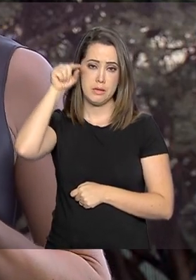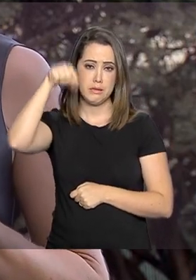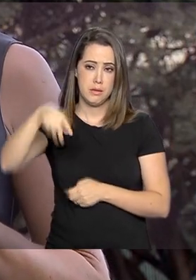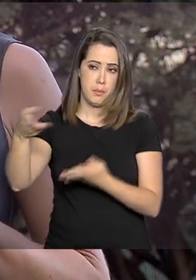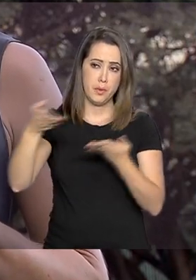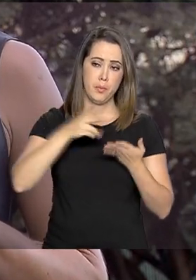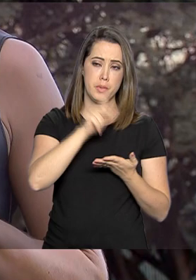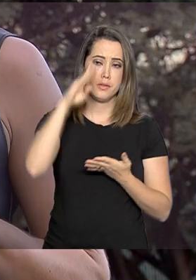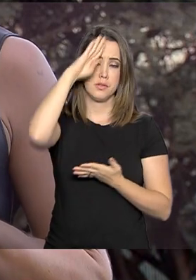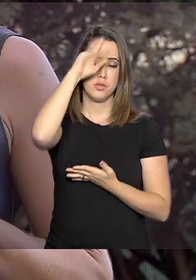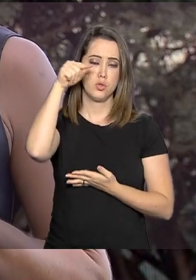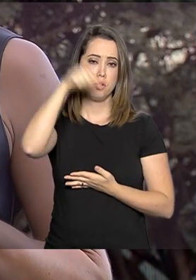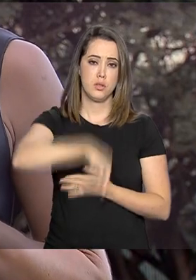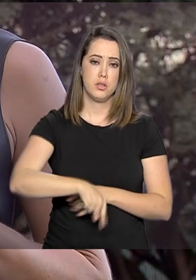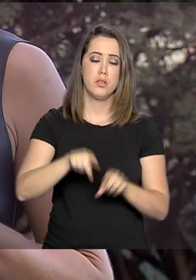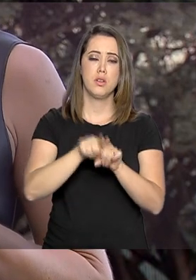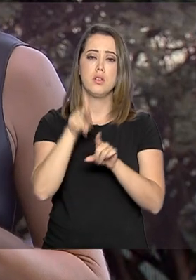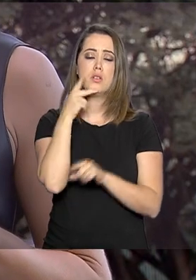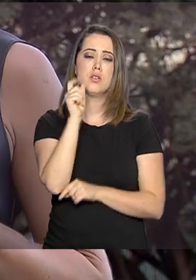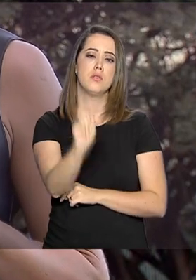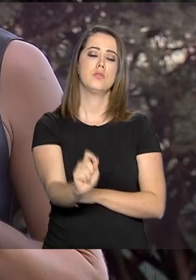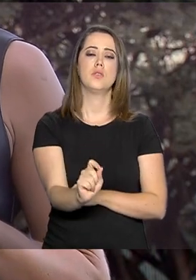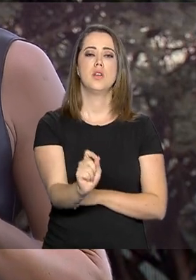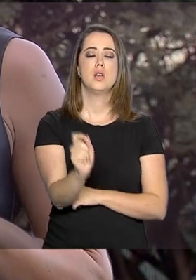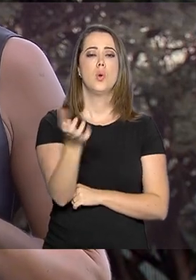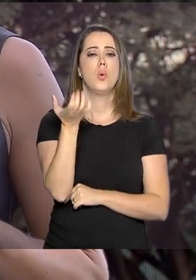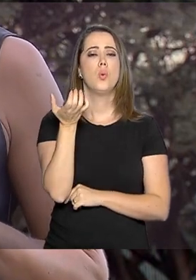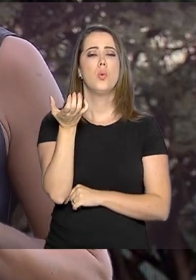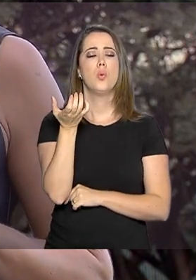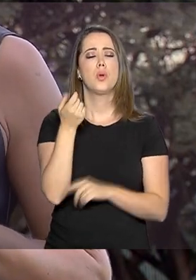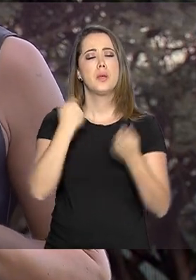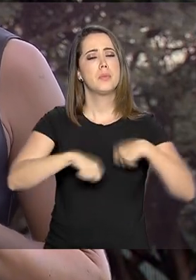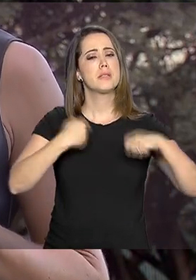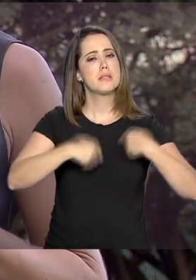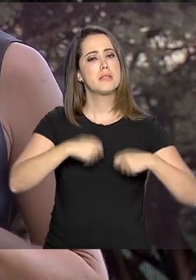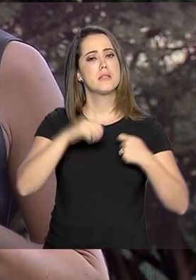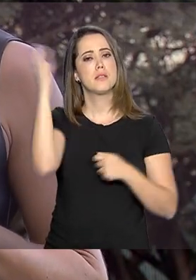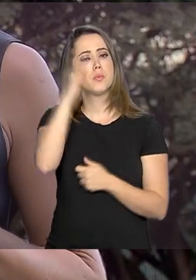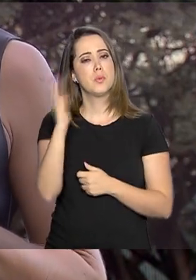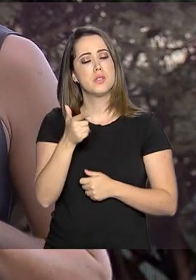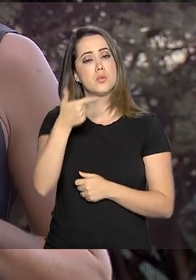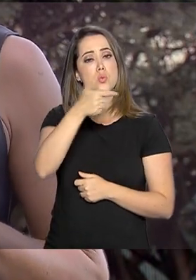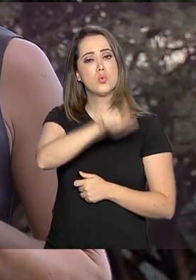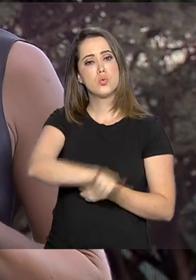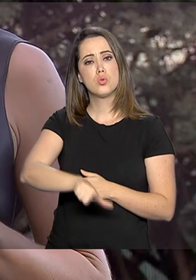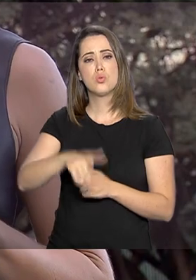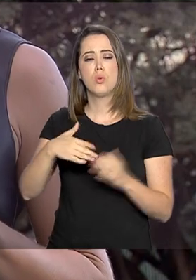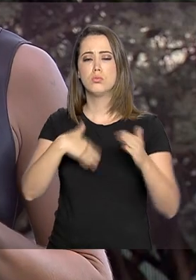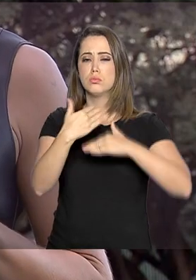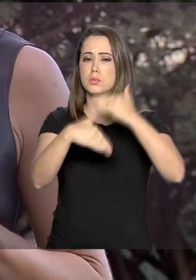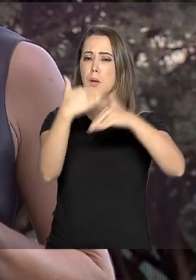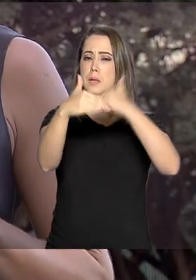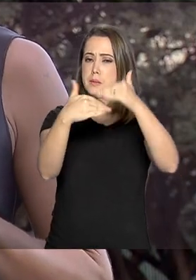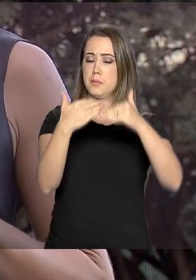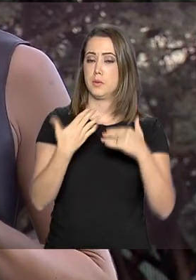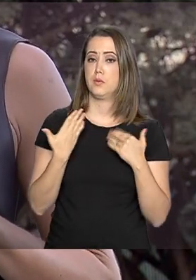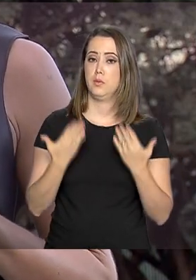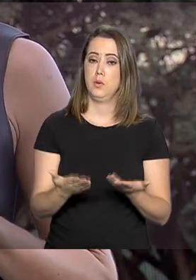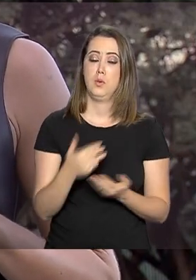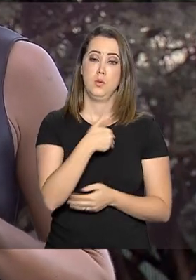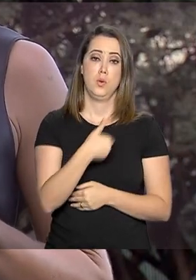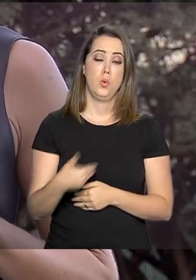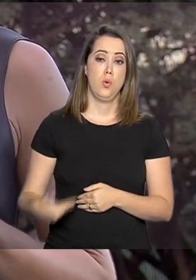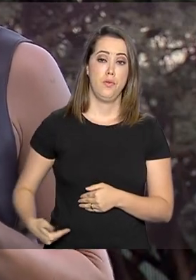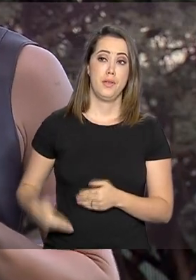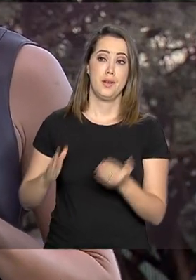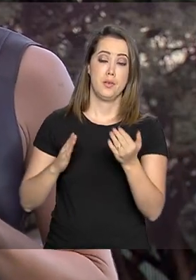Economia, ele também falou com a imprensa e disse o que precisa ser feito para o Brasil retomar o crescimento. O governo